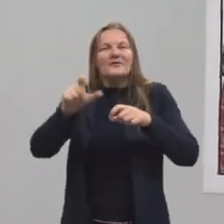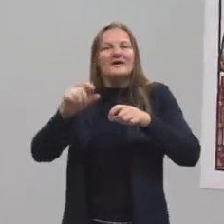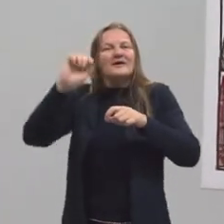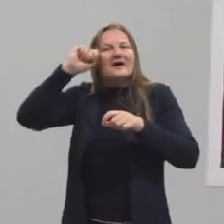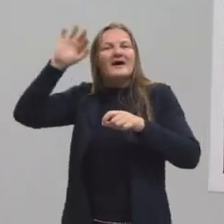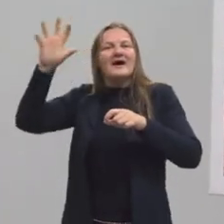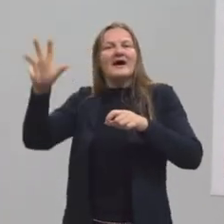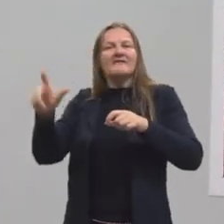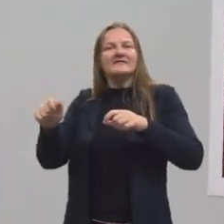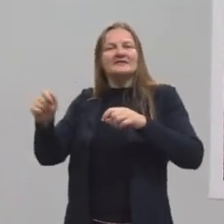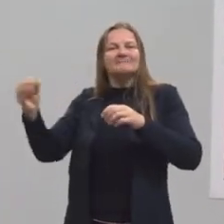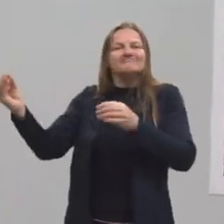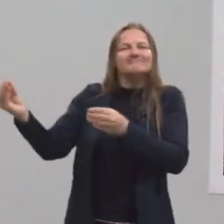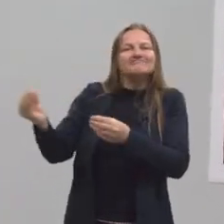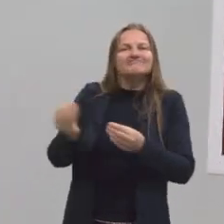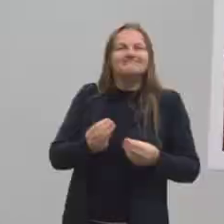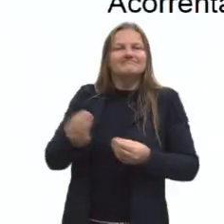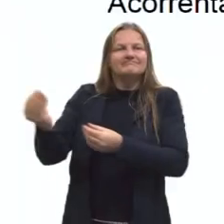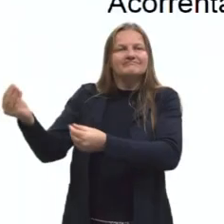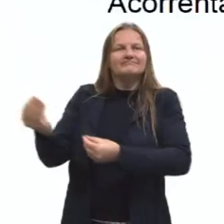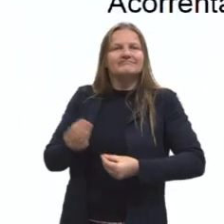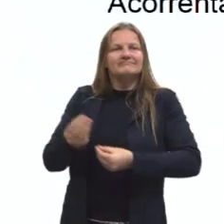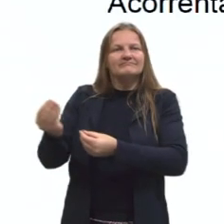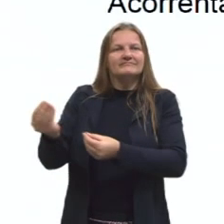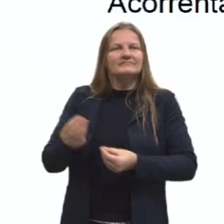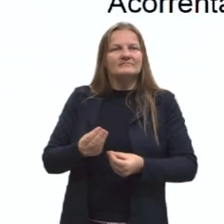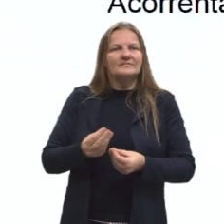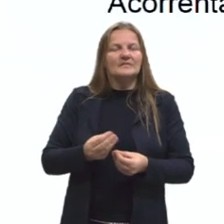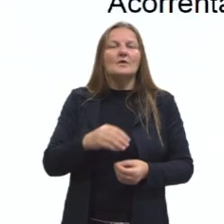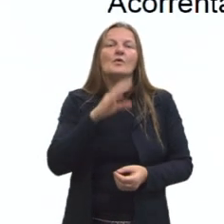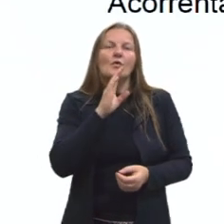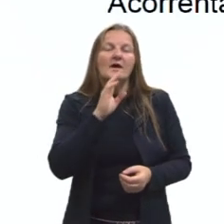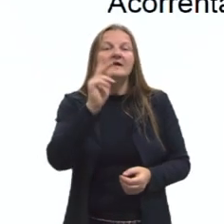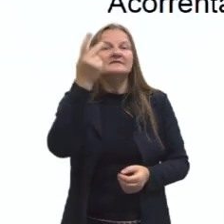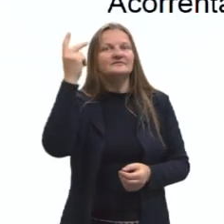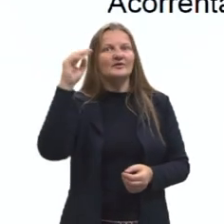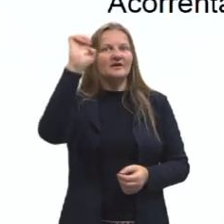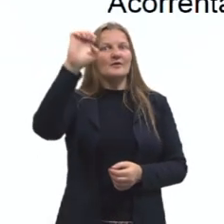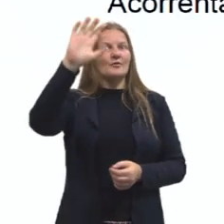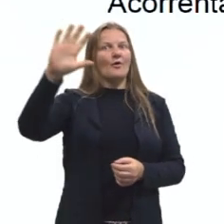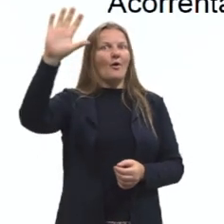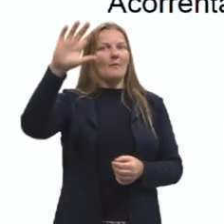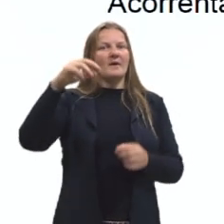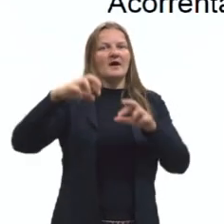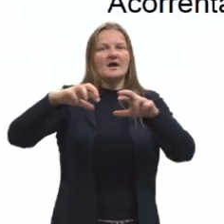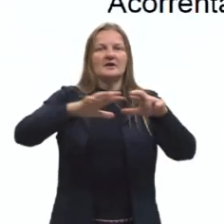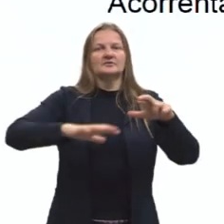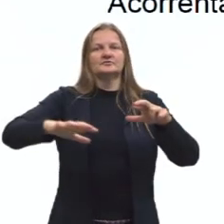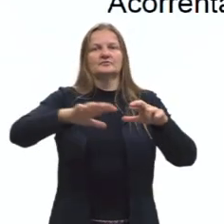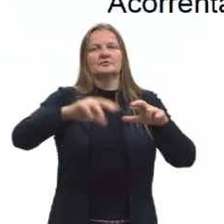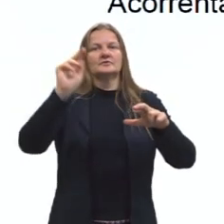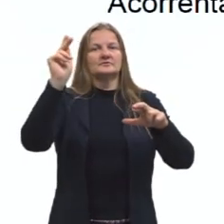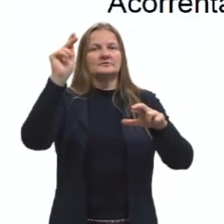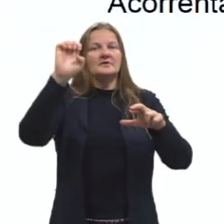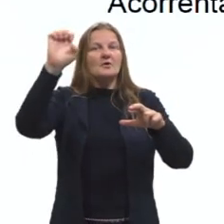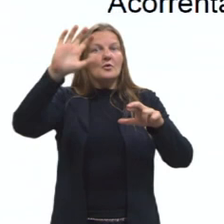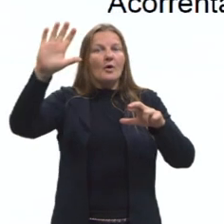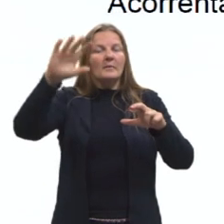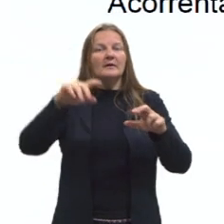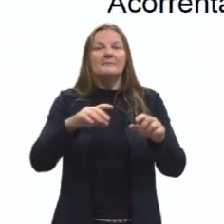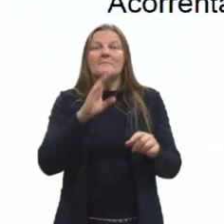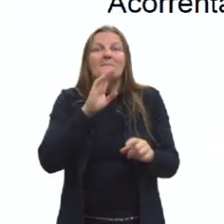E isso é muito interessante porque a gente conhece a história da Europa, a gente conhece regiões da Europa e a gente